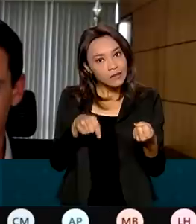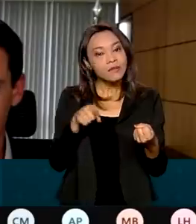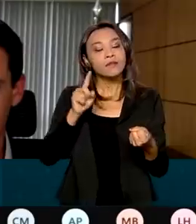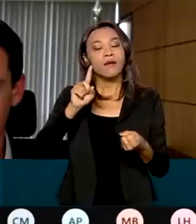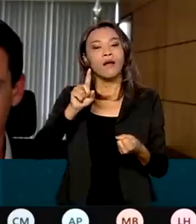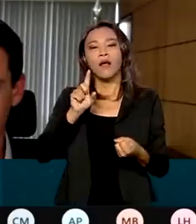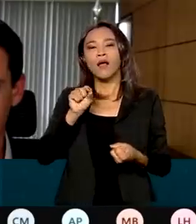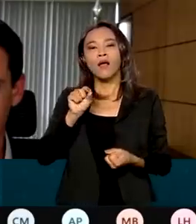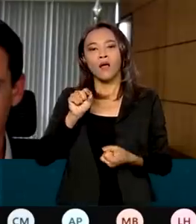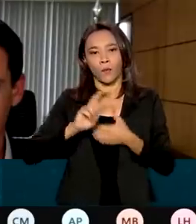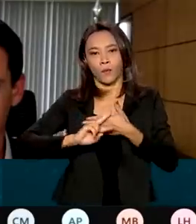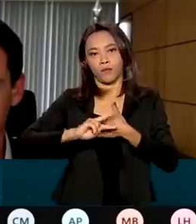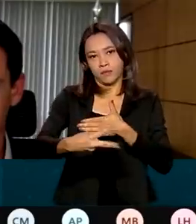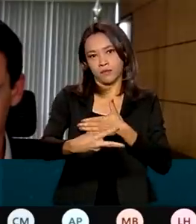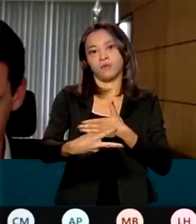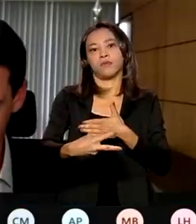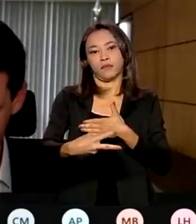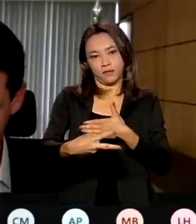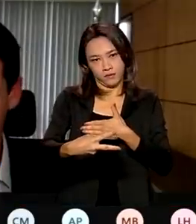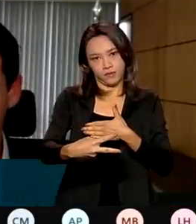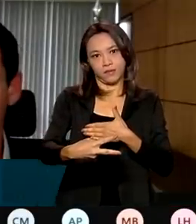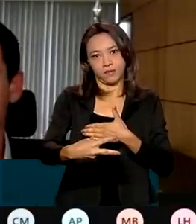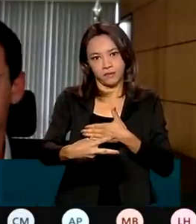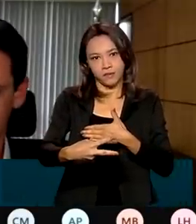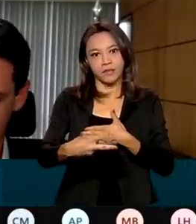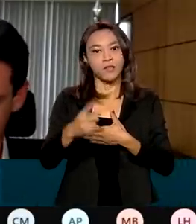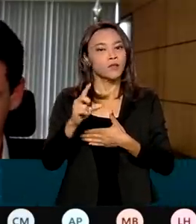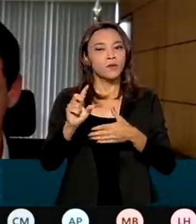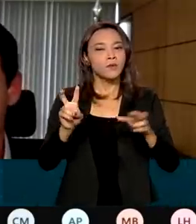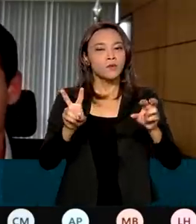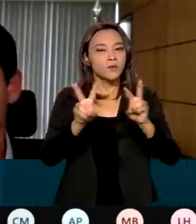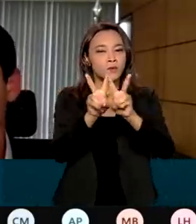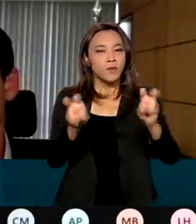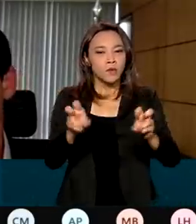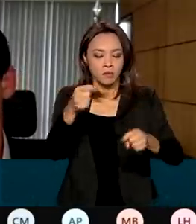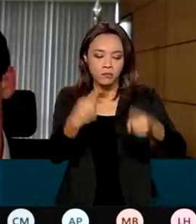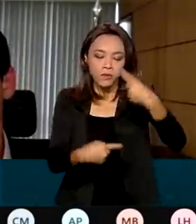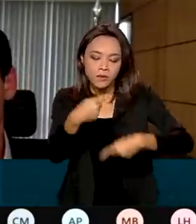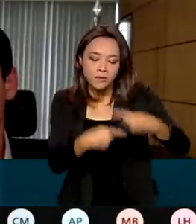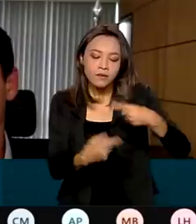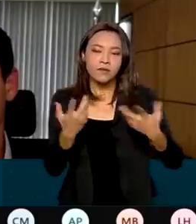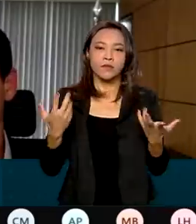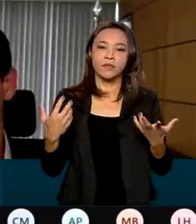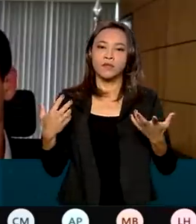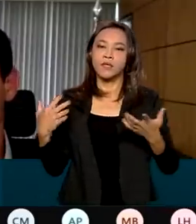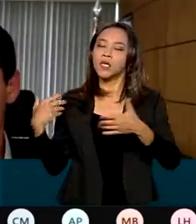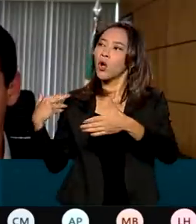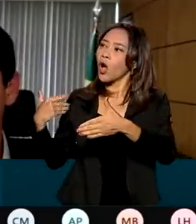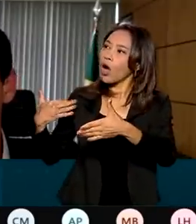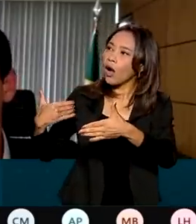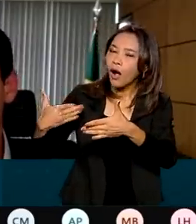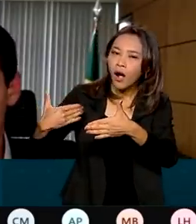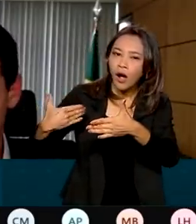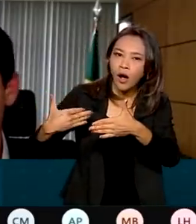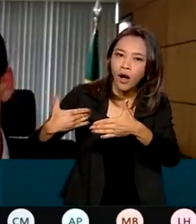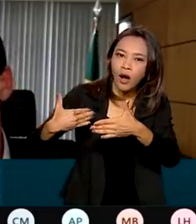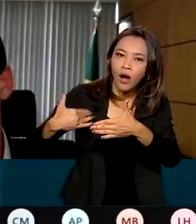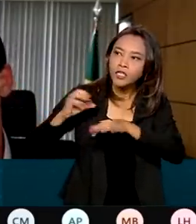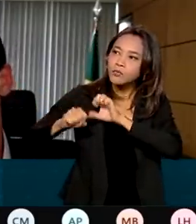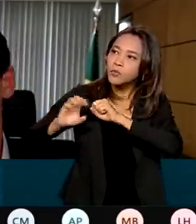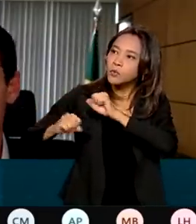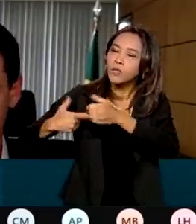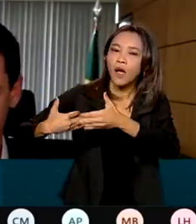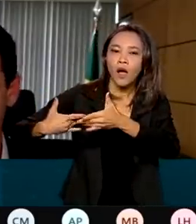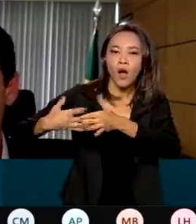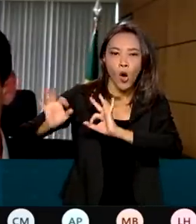dessas políticas, desse processo que a gente dia a dia busca pela